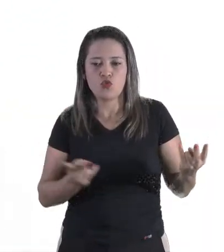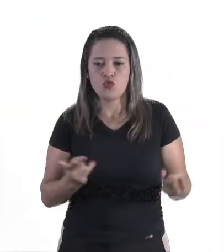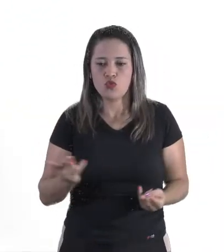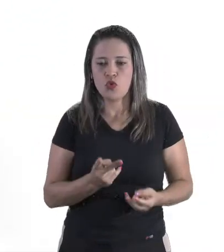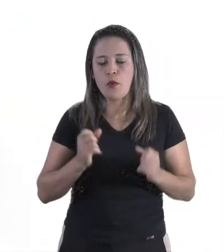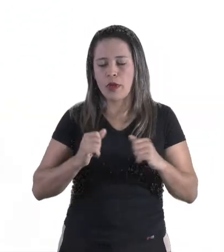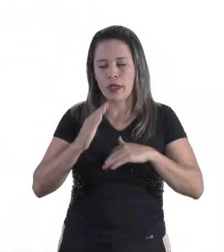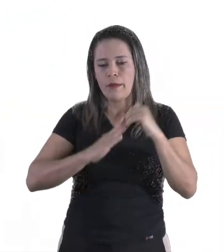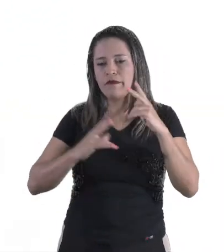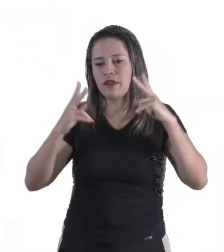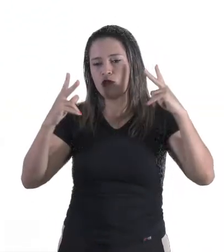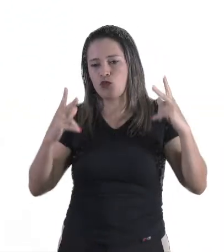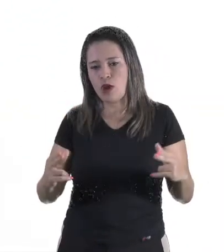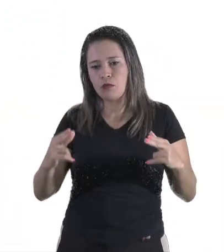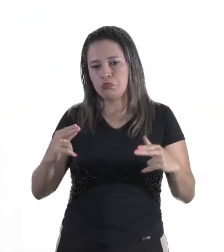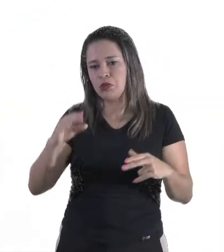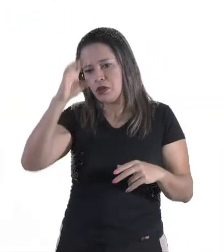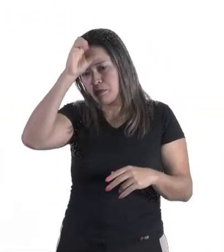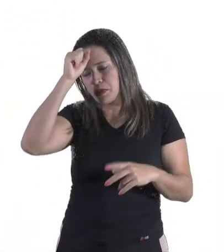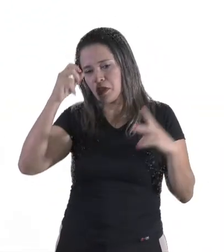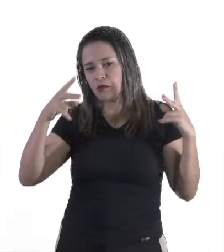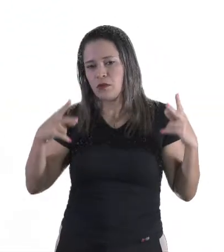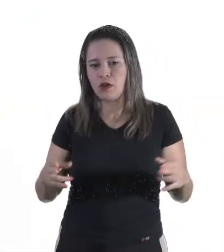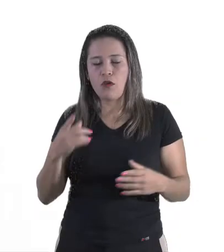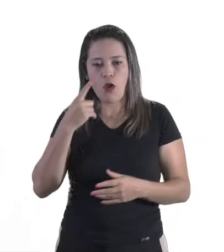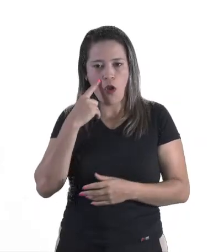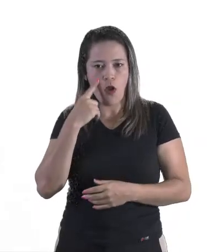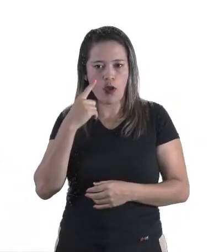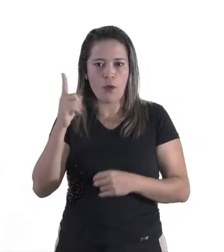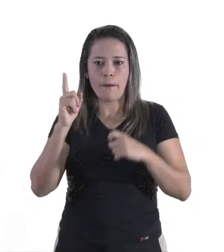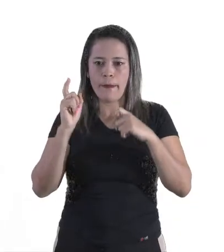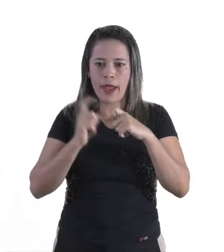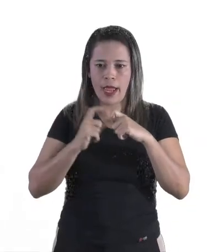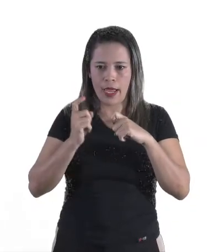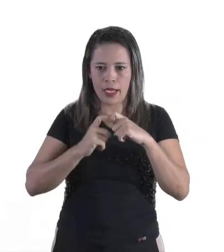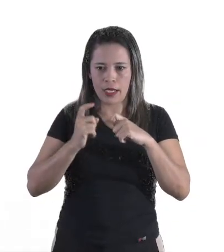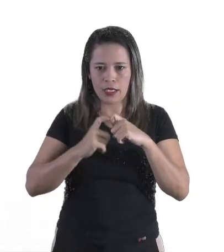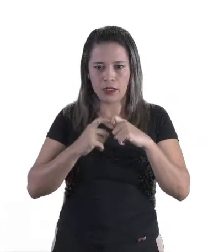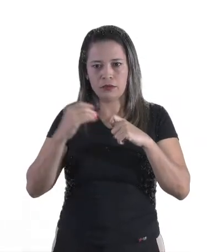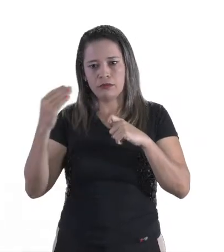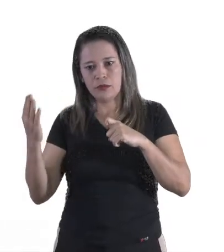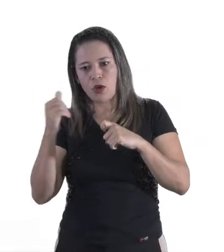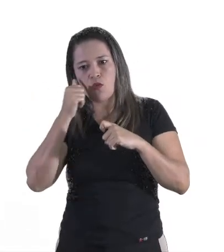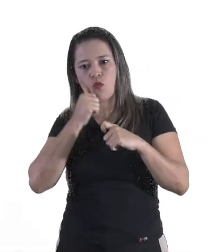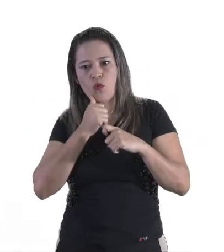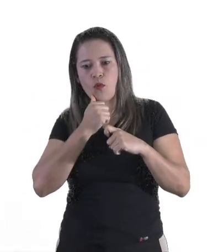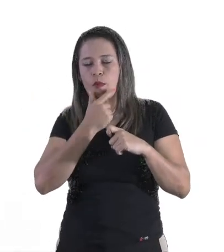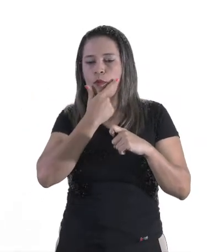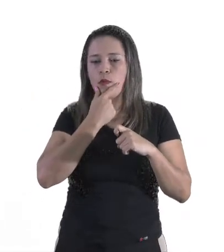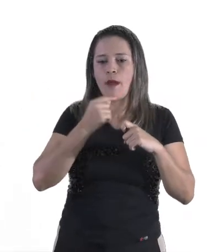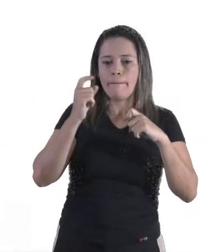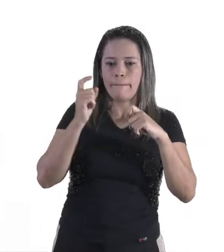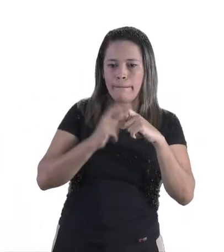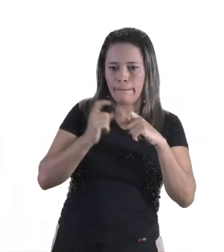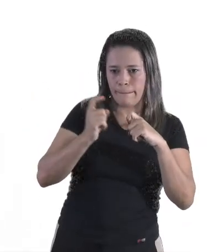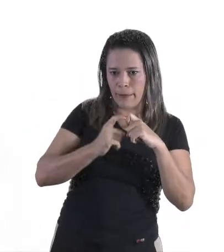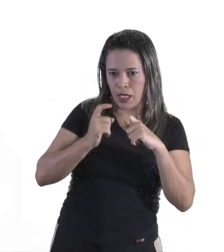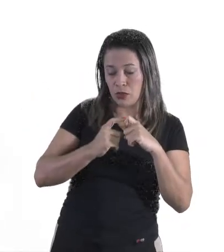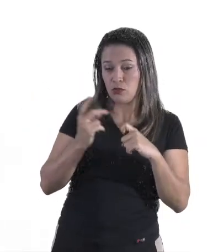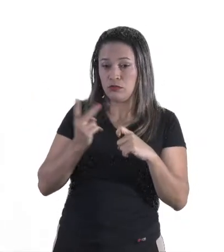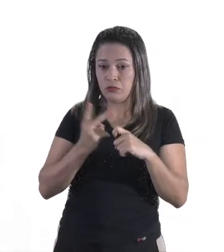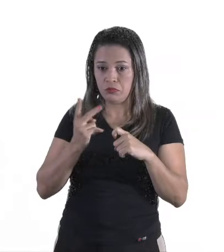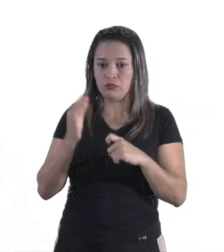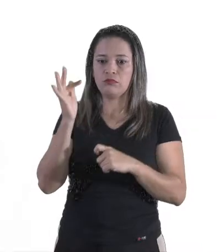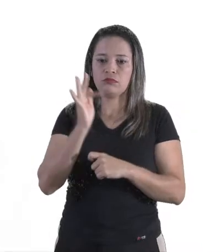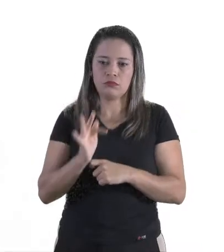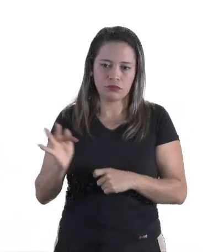observar essa imagem. Nós temos aí um médico e uma médica. Eles fizeram